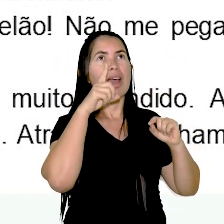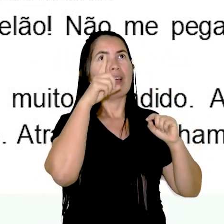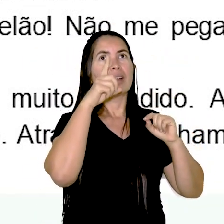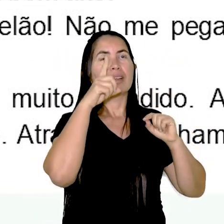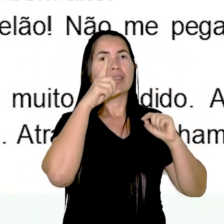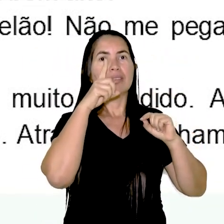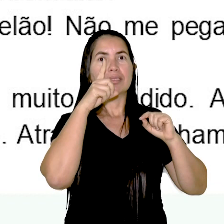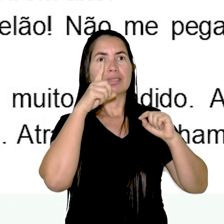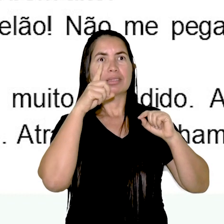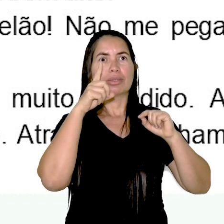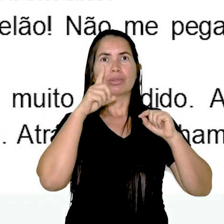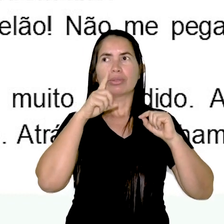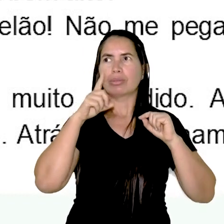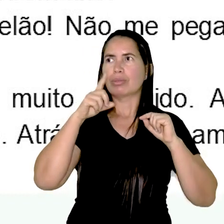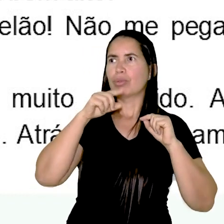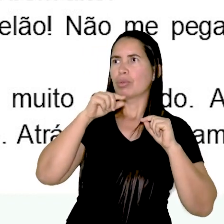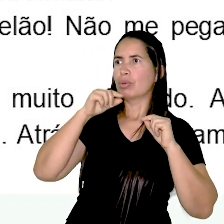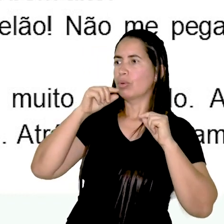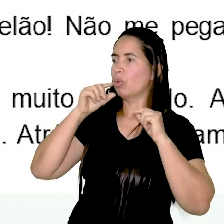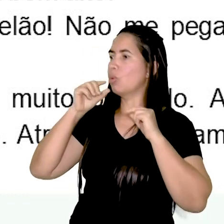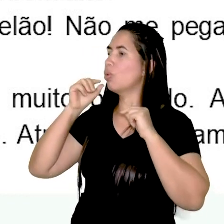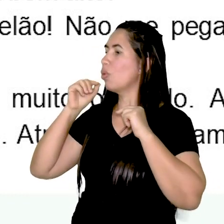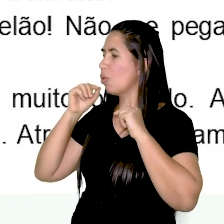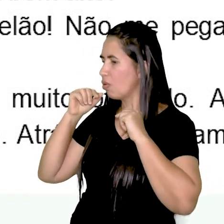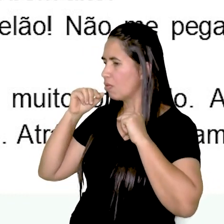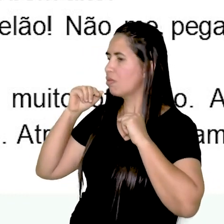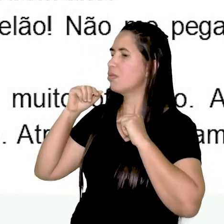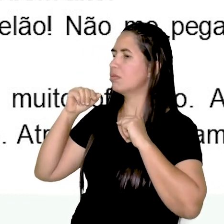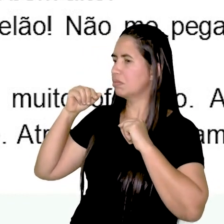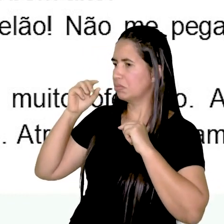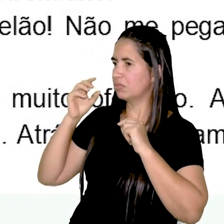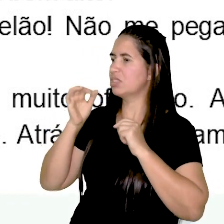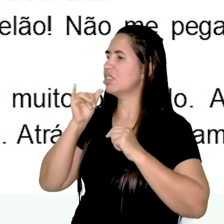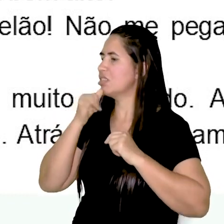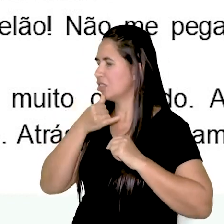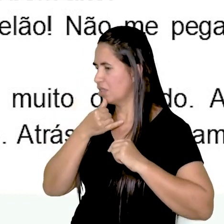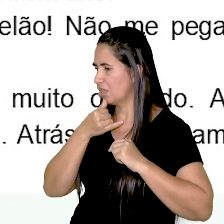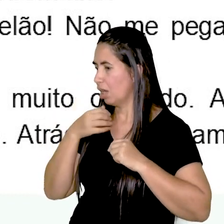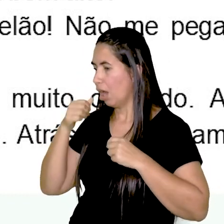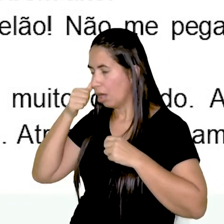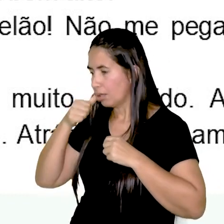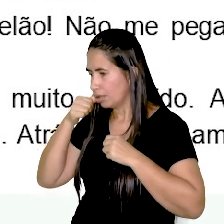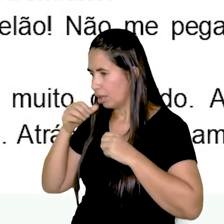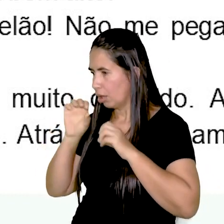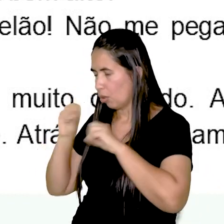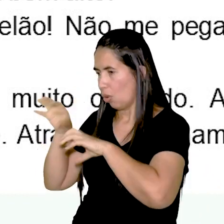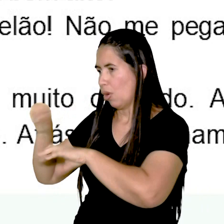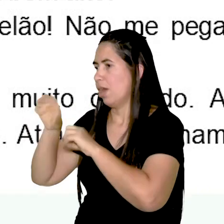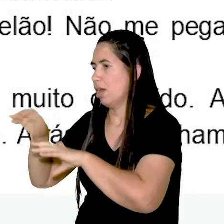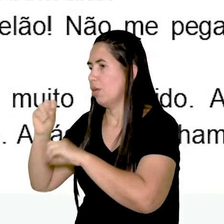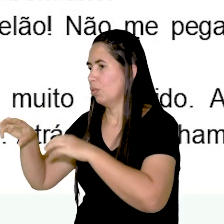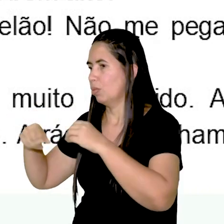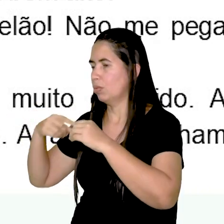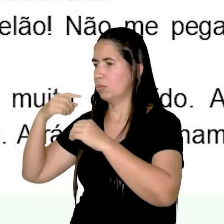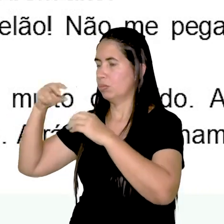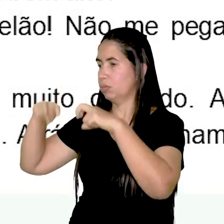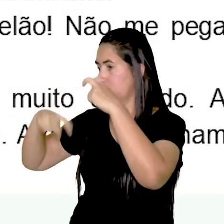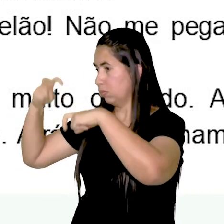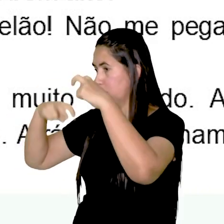um... Muito ofendido! A menininha correu em direção ao parque.